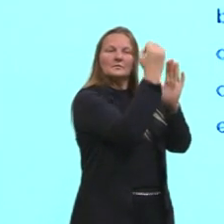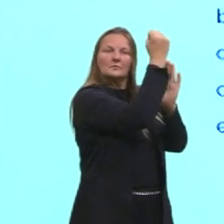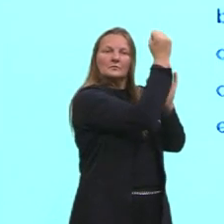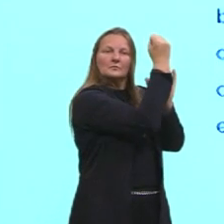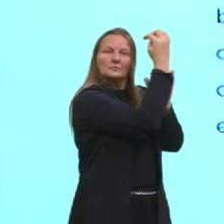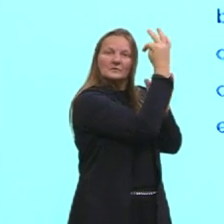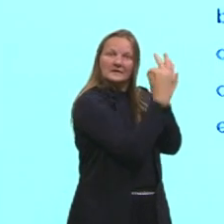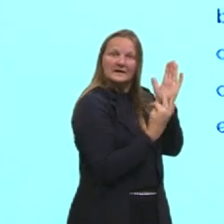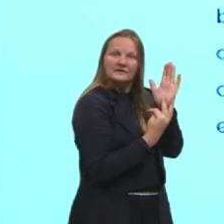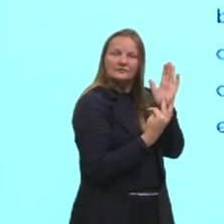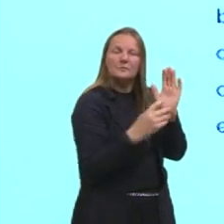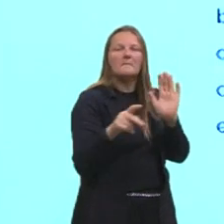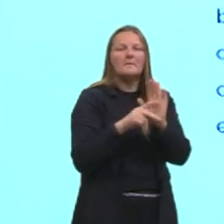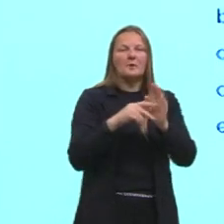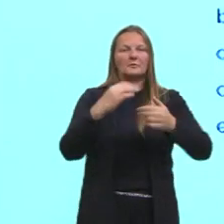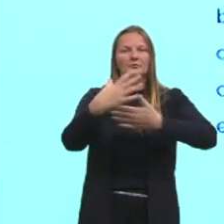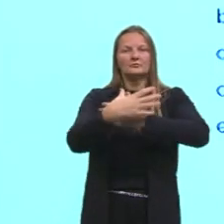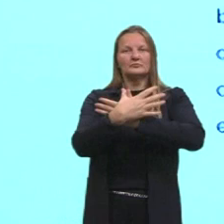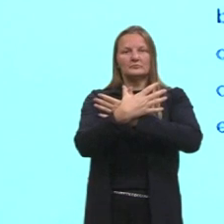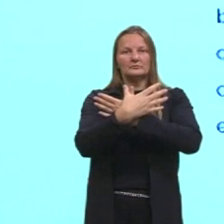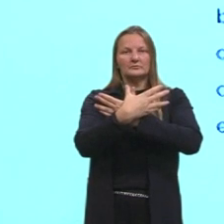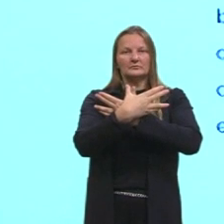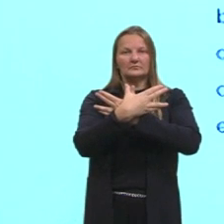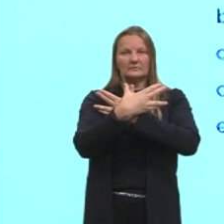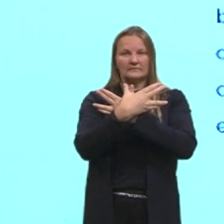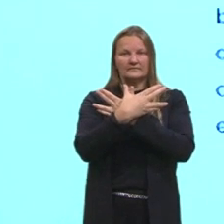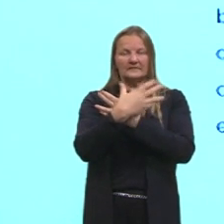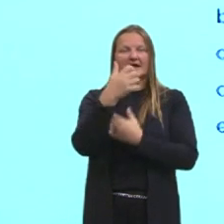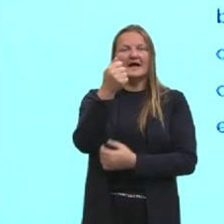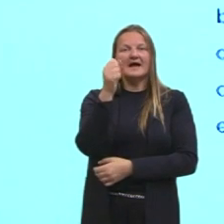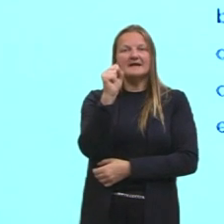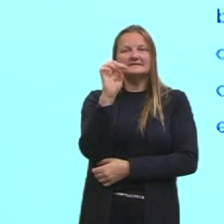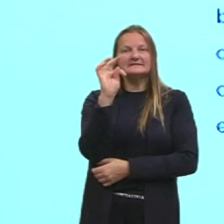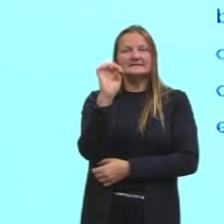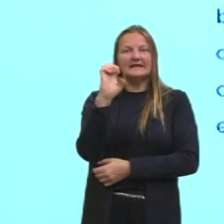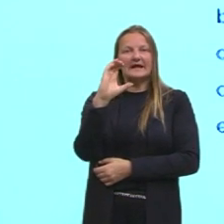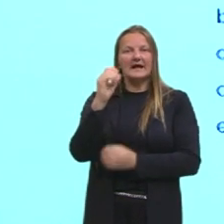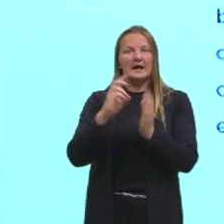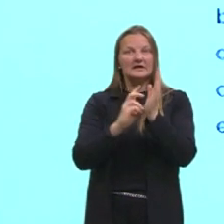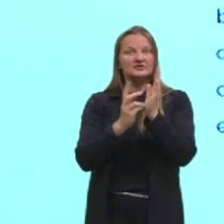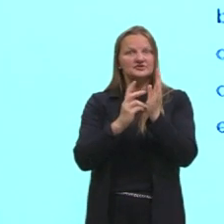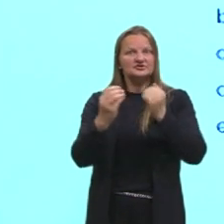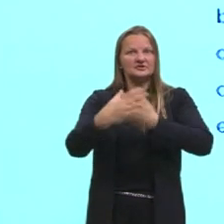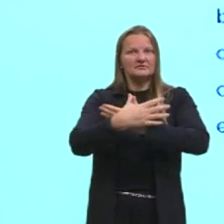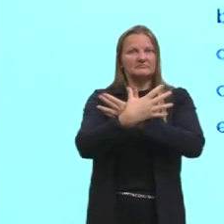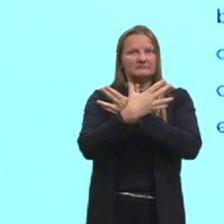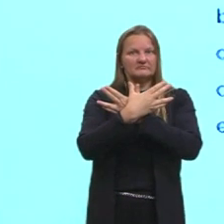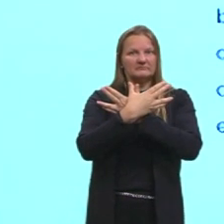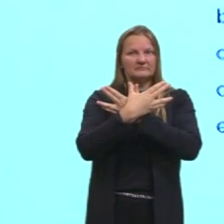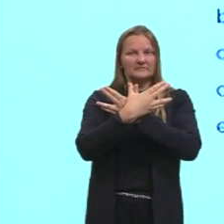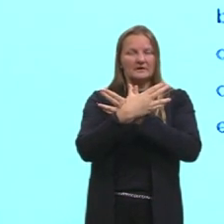que fala, tem como alternativa correta, a alternativa A, porque esse texto, esse poema, fala da